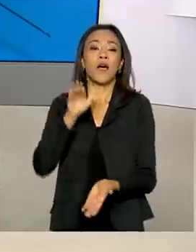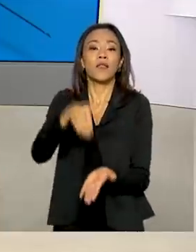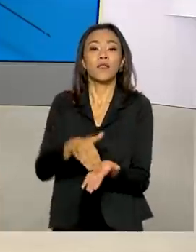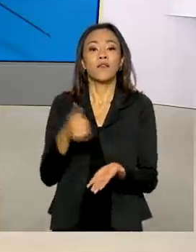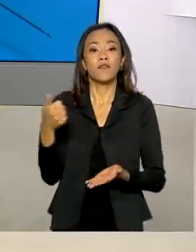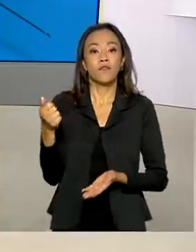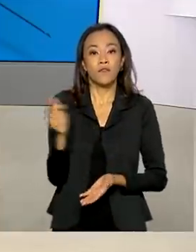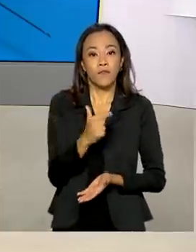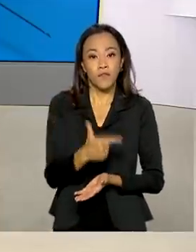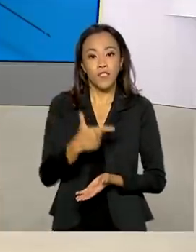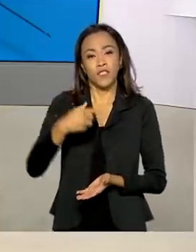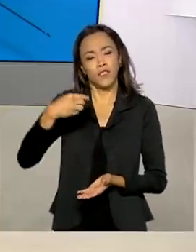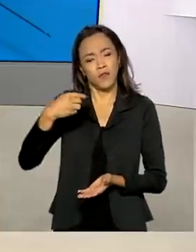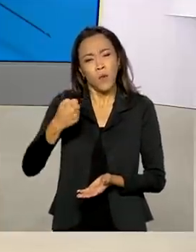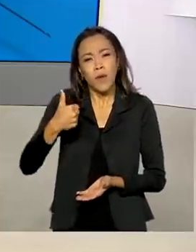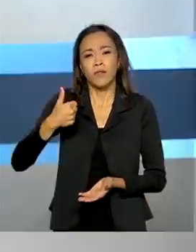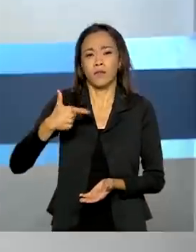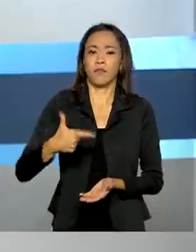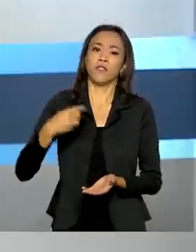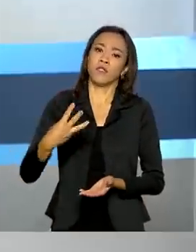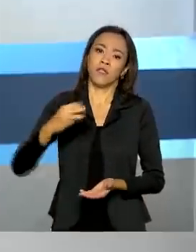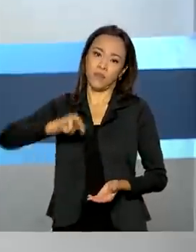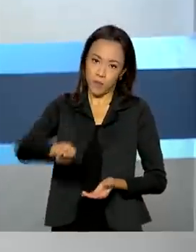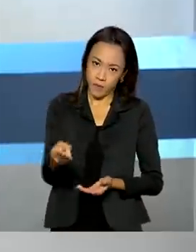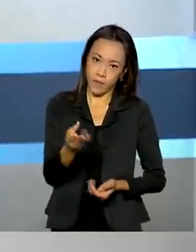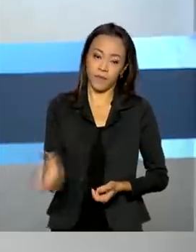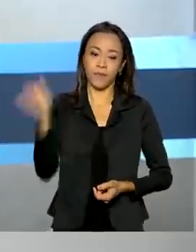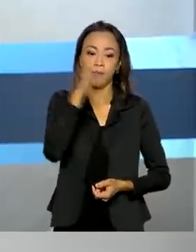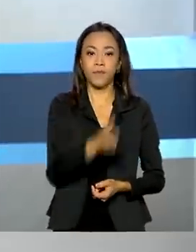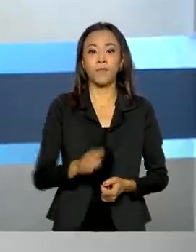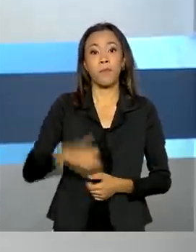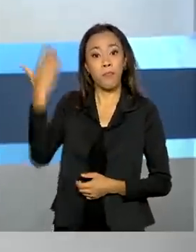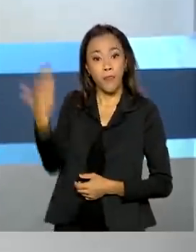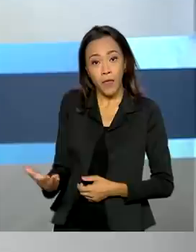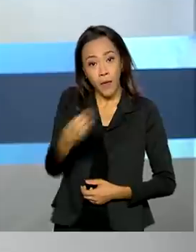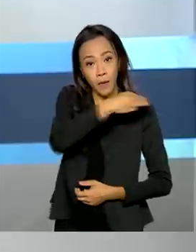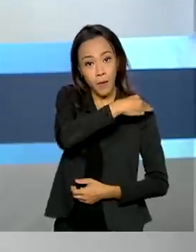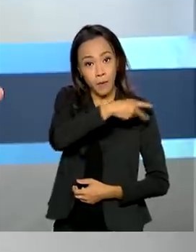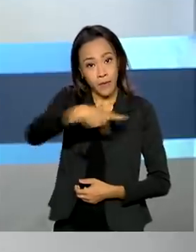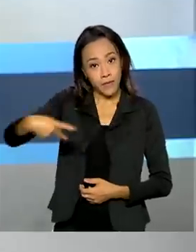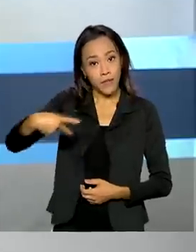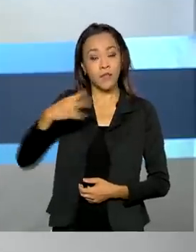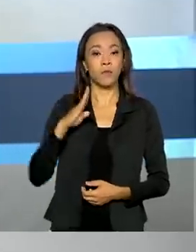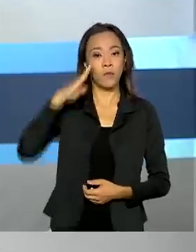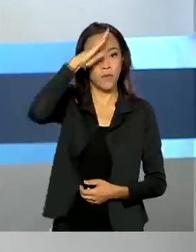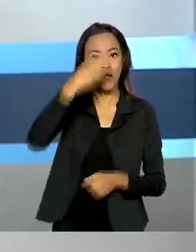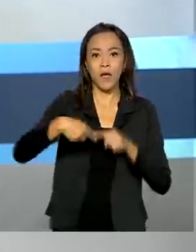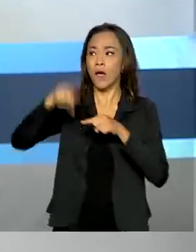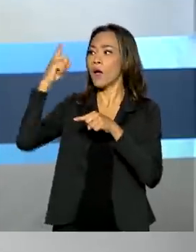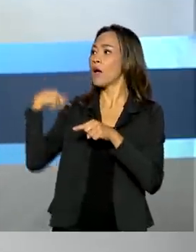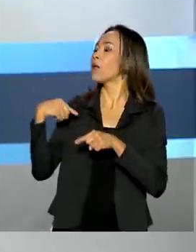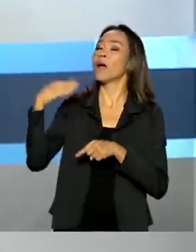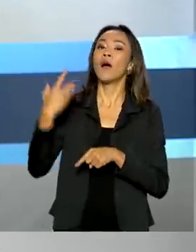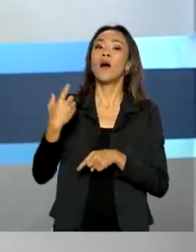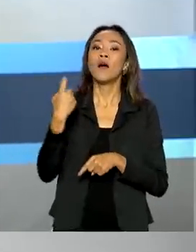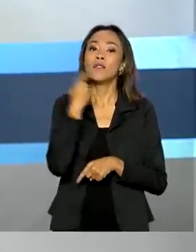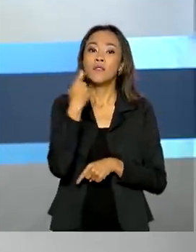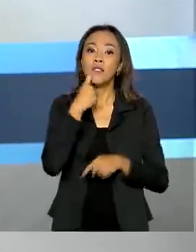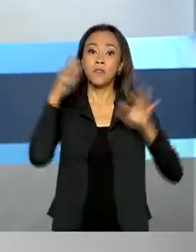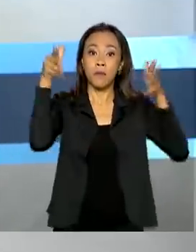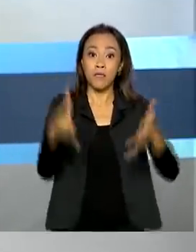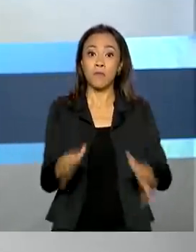perto de 23 milhões. O presidente Jair Bolsonaro participou na última sexta-feira do Fórum Econômico